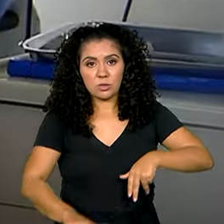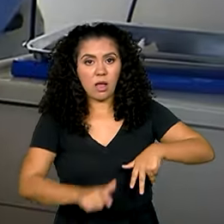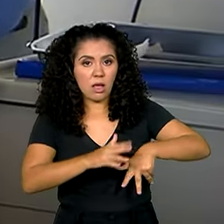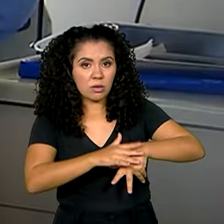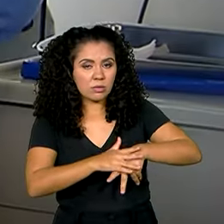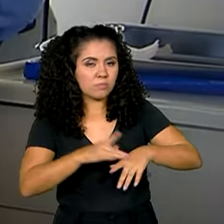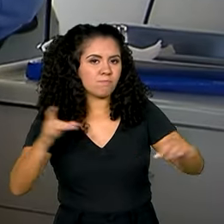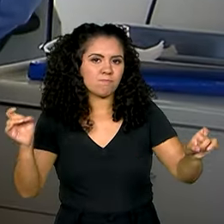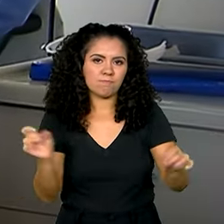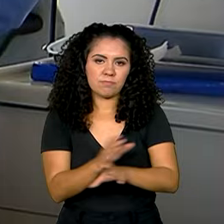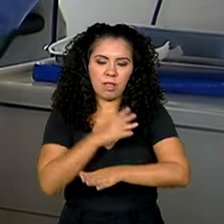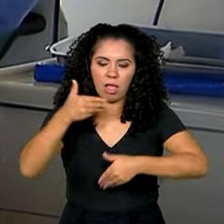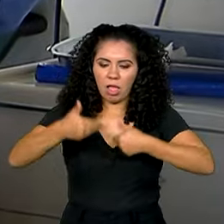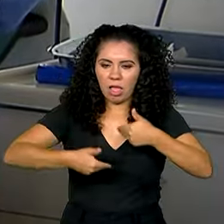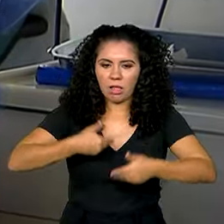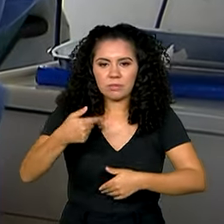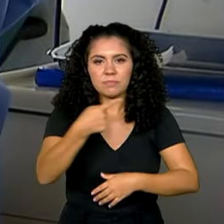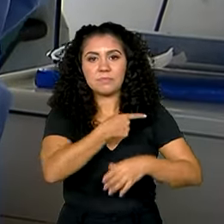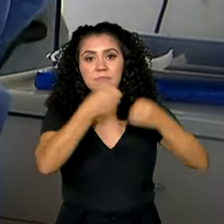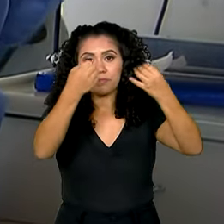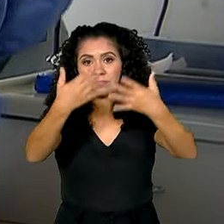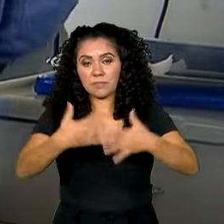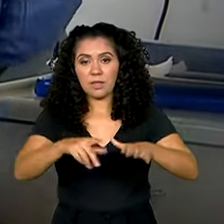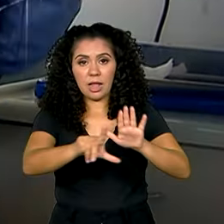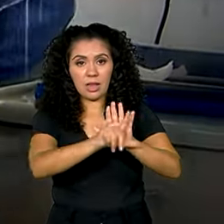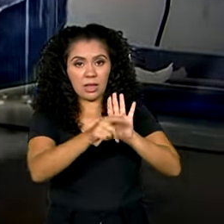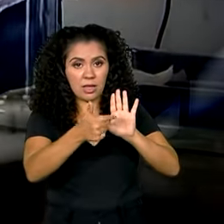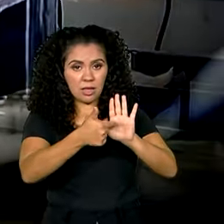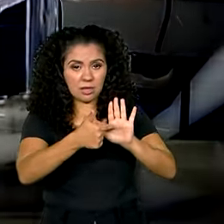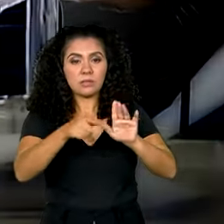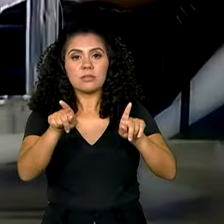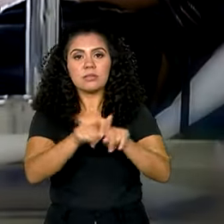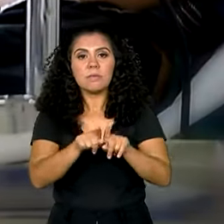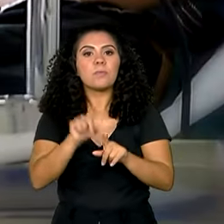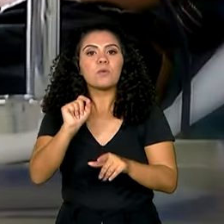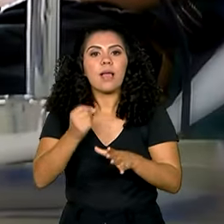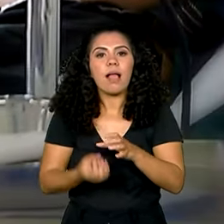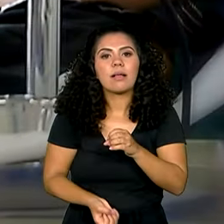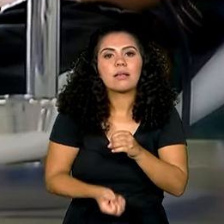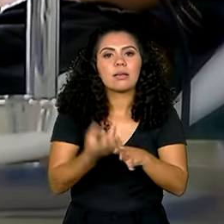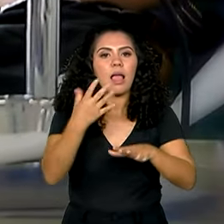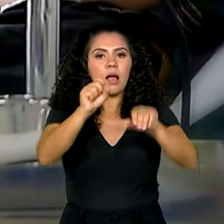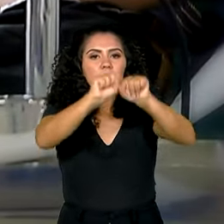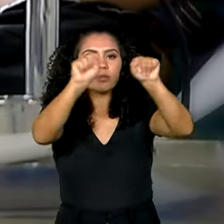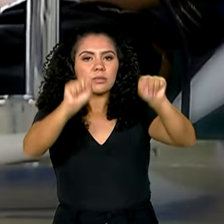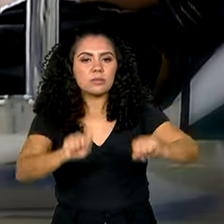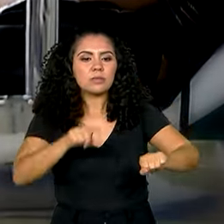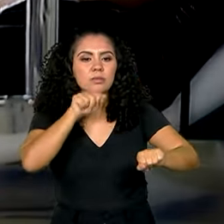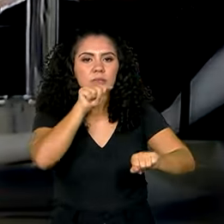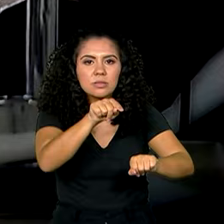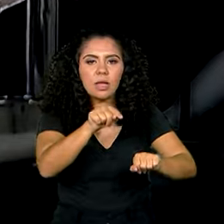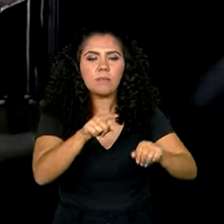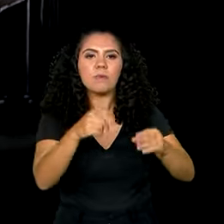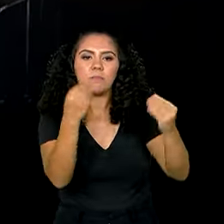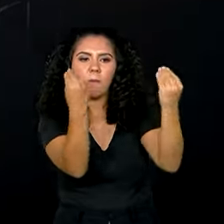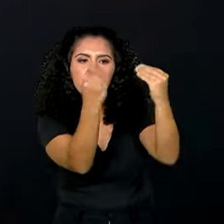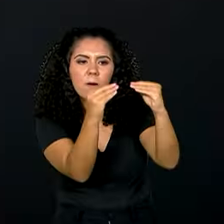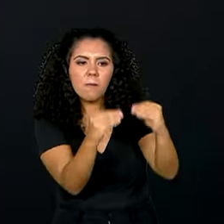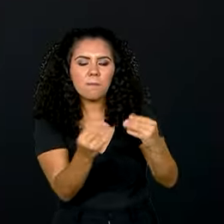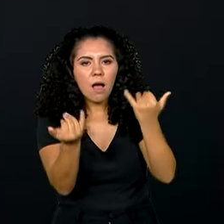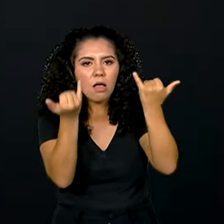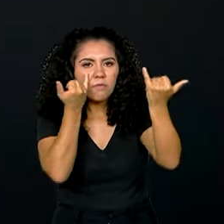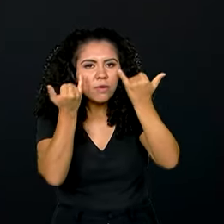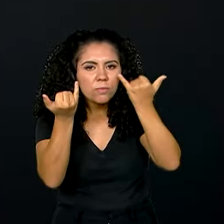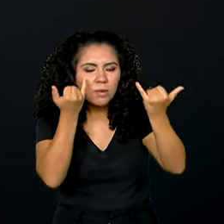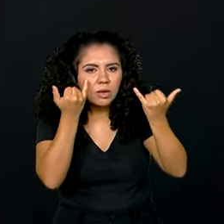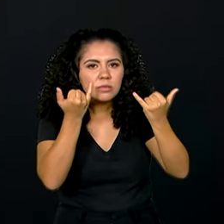integral. A nova lei prevê ainda a criação de um banco de dados para facilitar a análise de informações